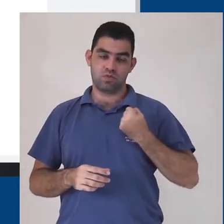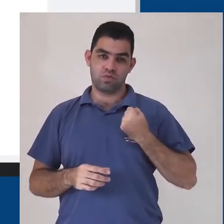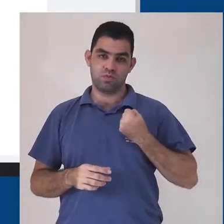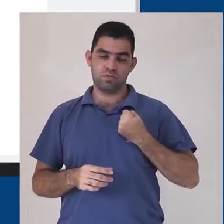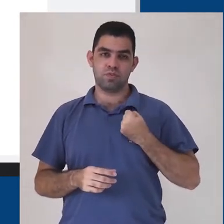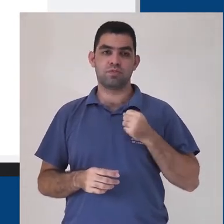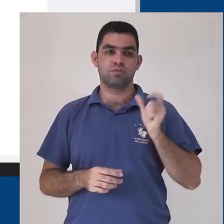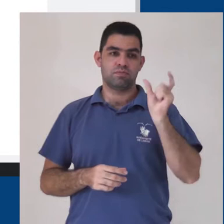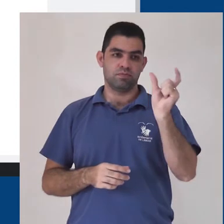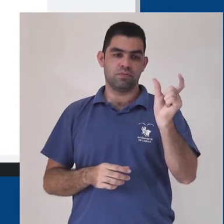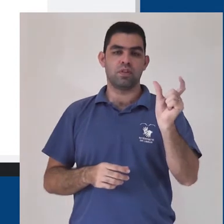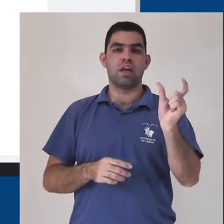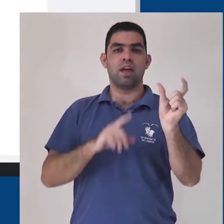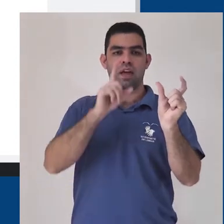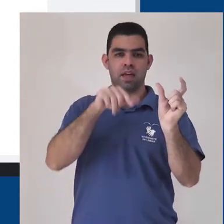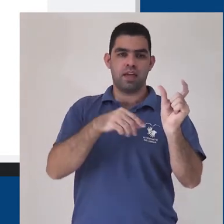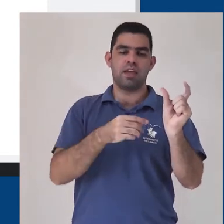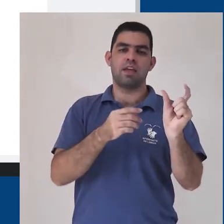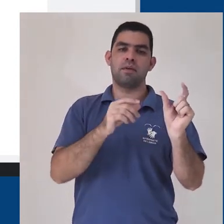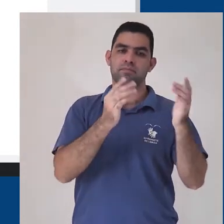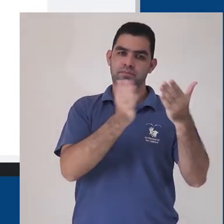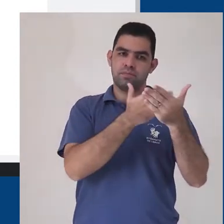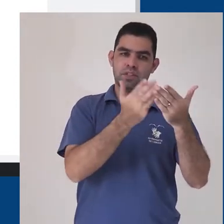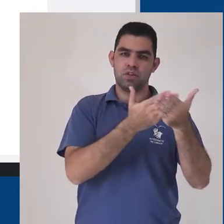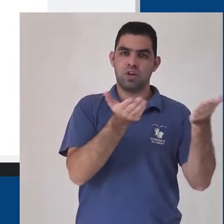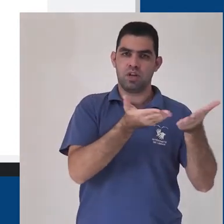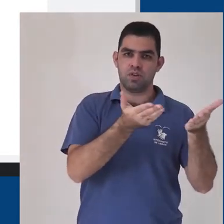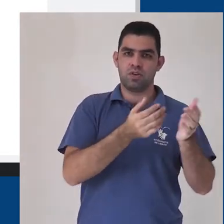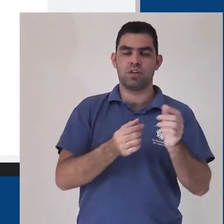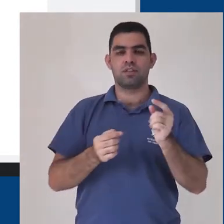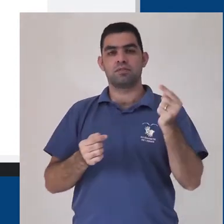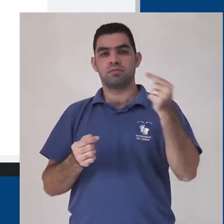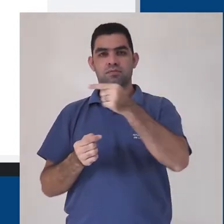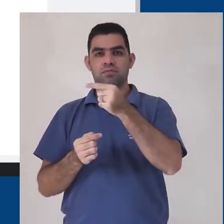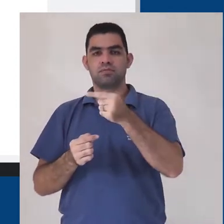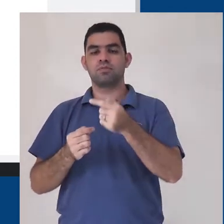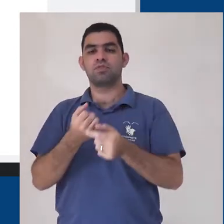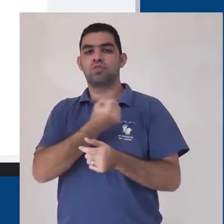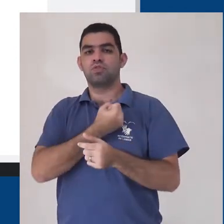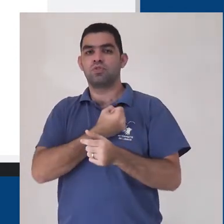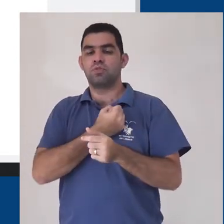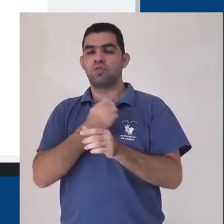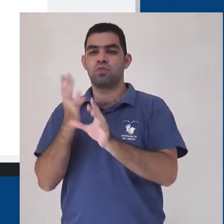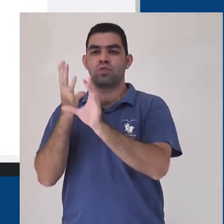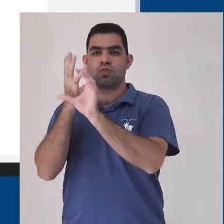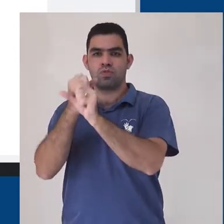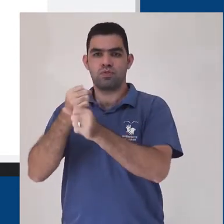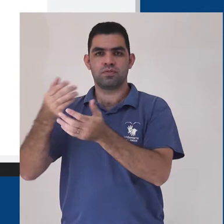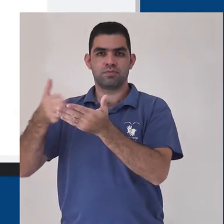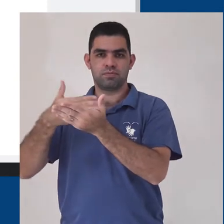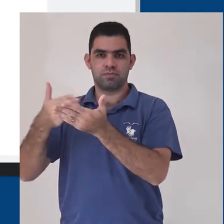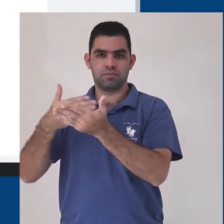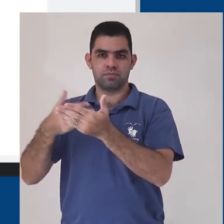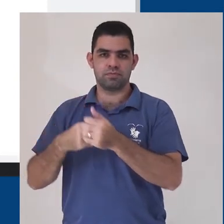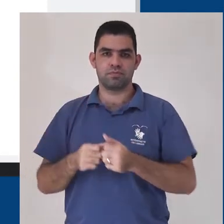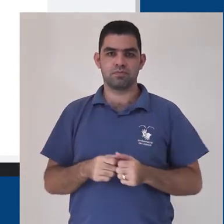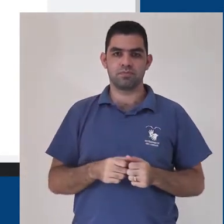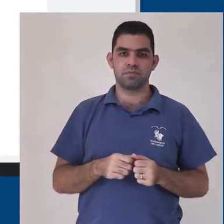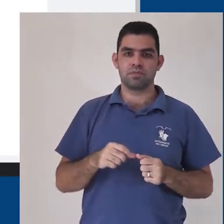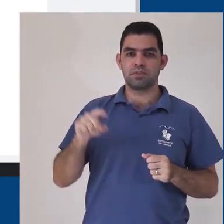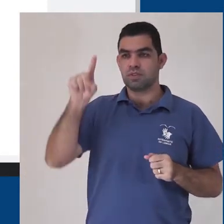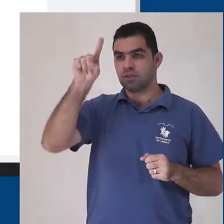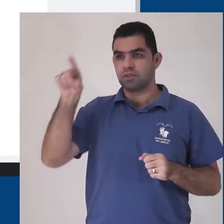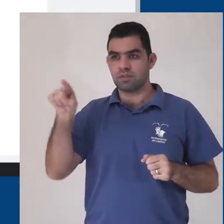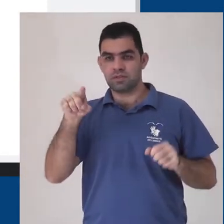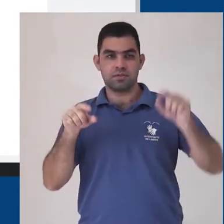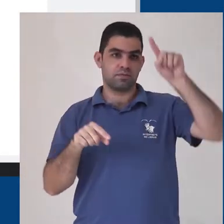página que estamos e o da direita indica o total de página que temos. E as setinhas ao lado do ícone das janelas nos permite